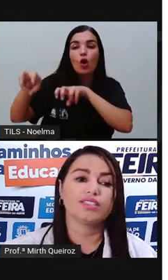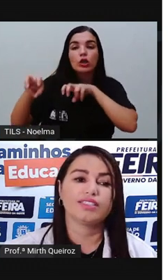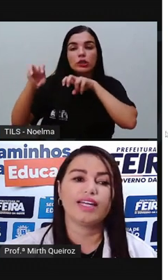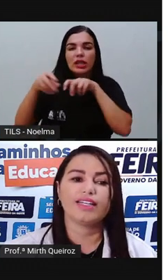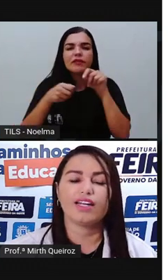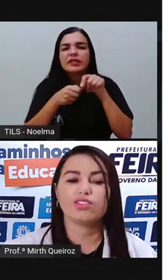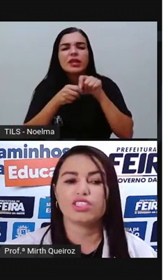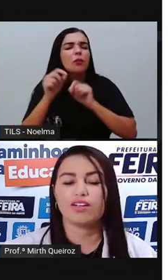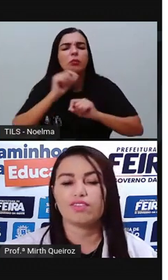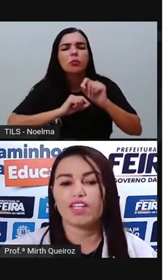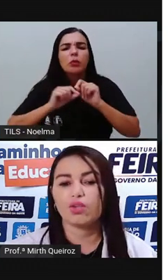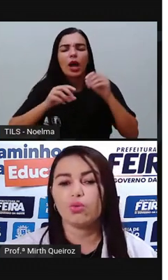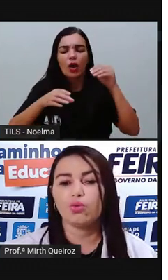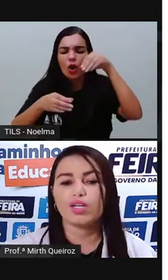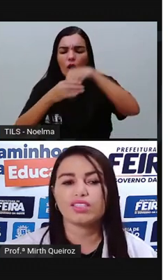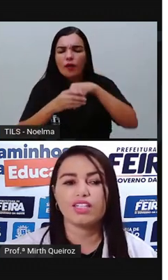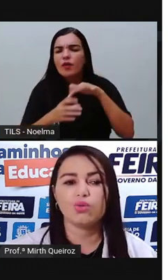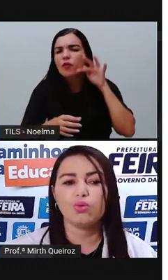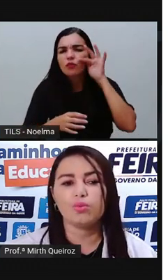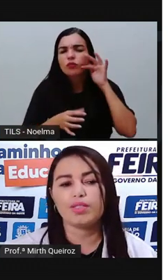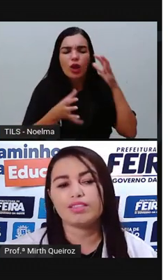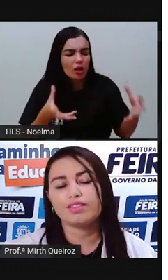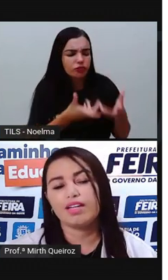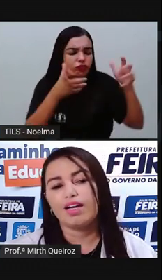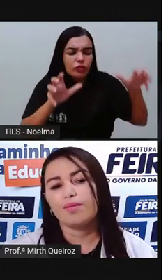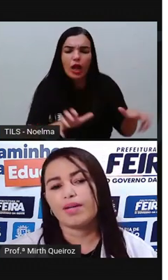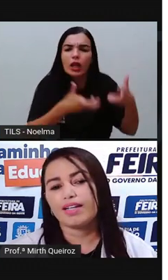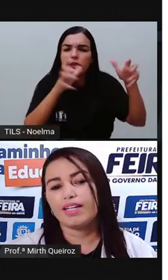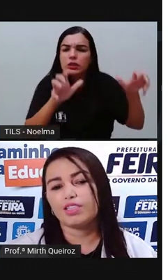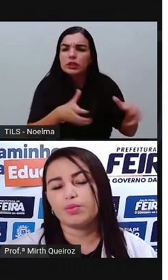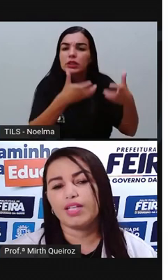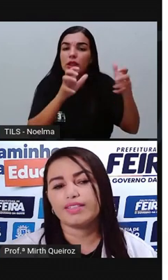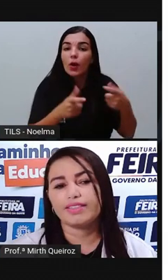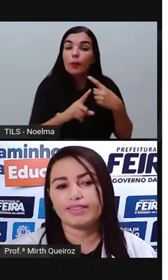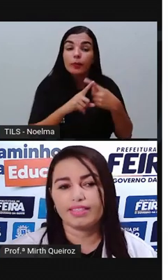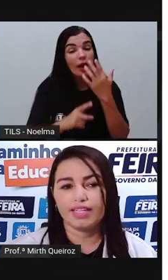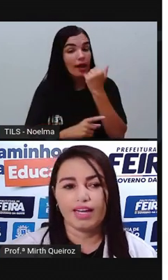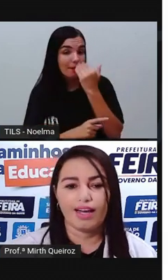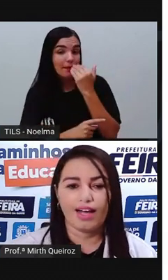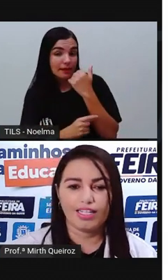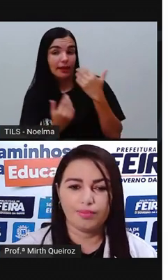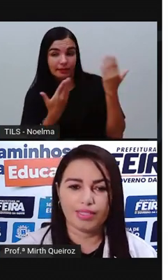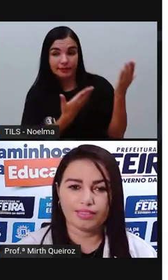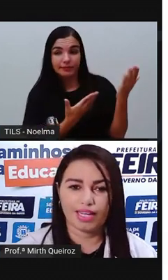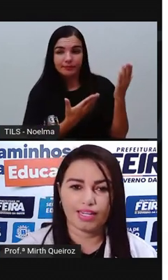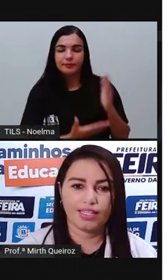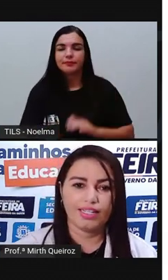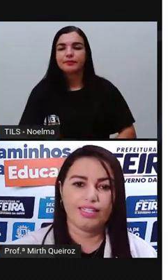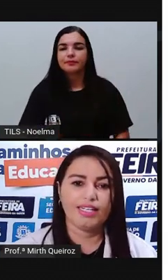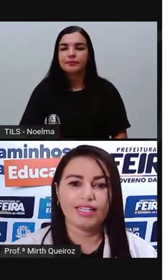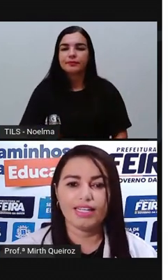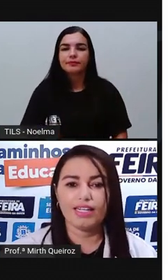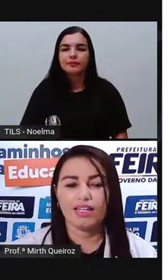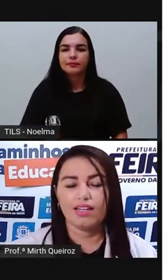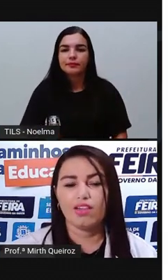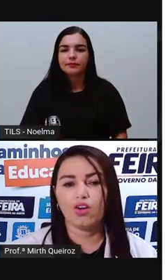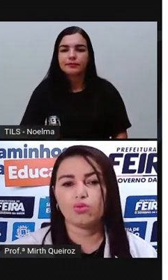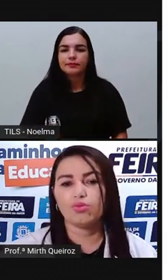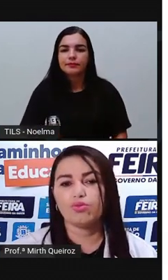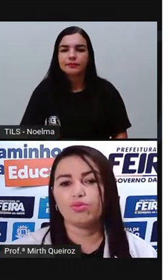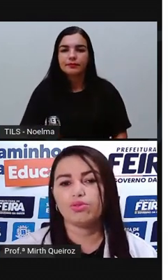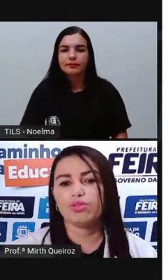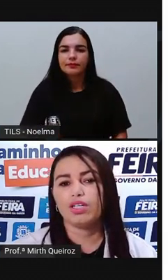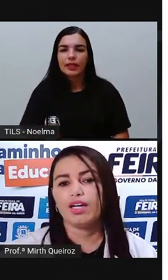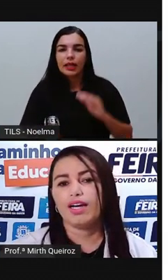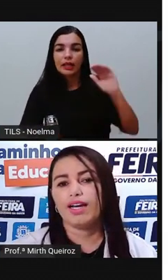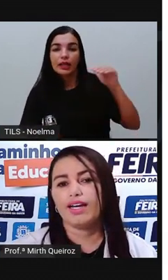roças, né? Que era onde estavam verduras, legumes, para que eles pudessem se alimentar. E aqui, logo